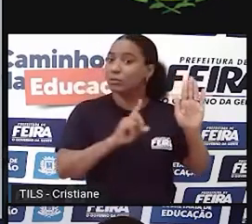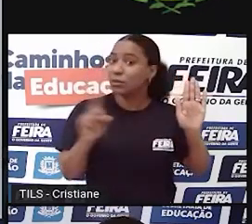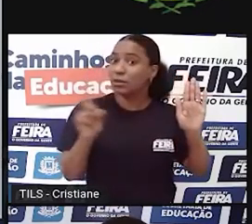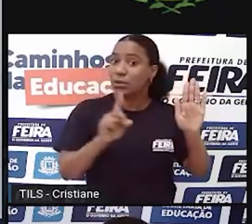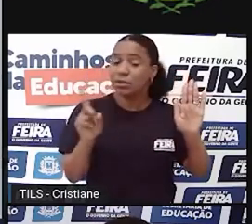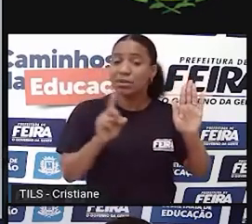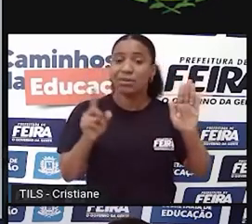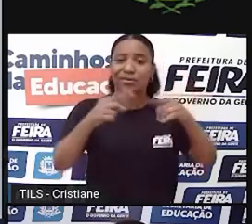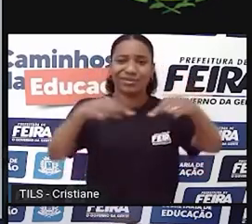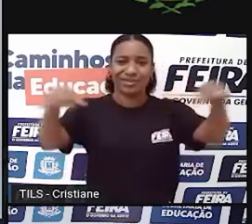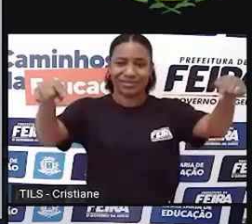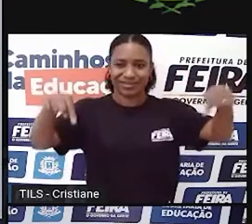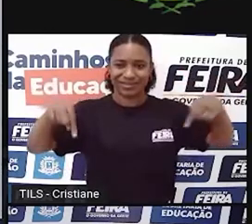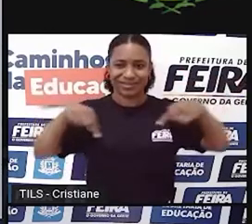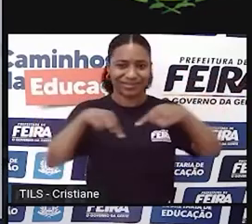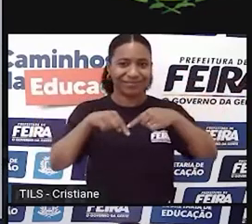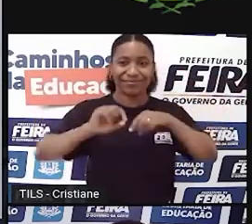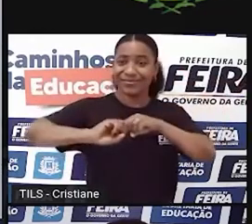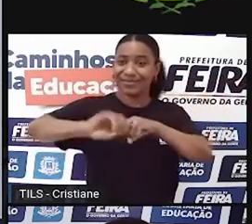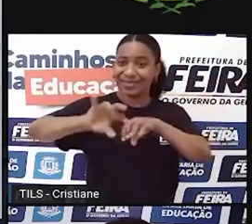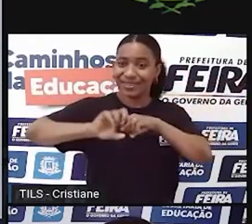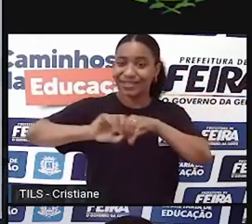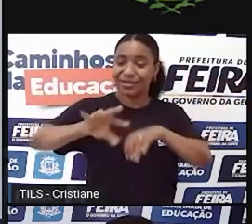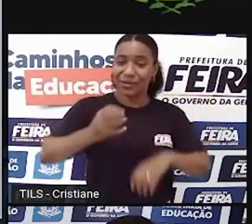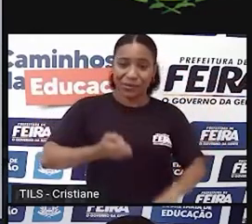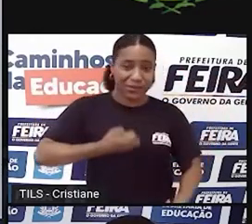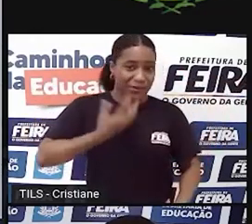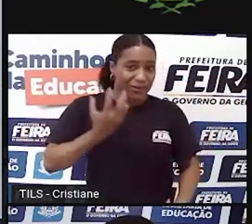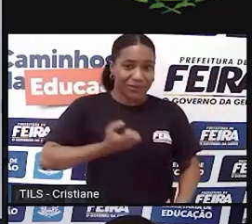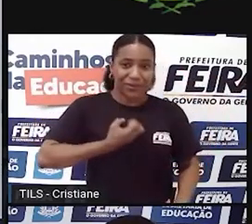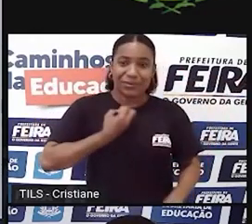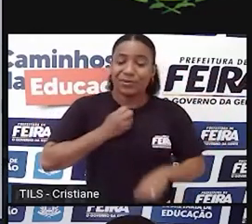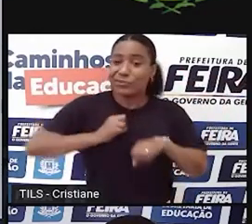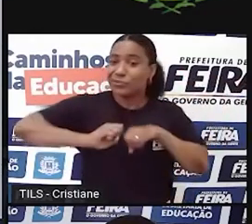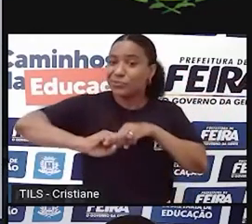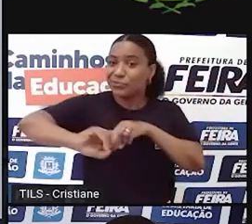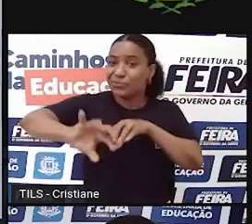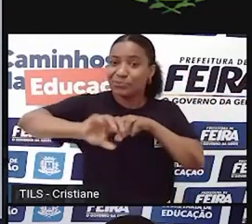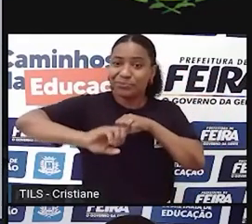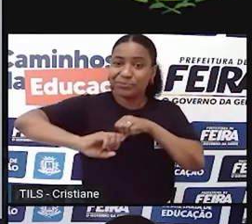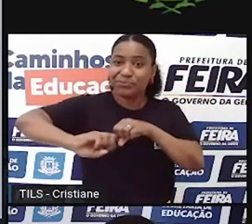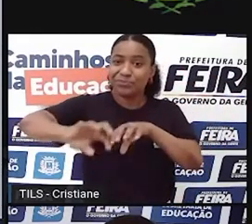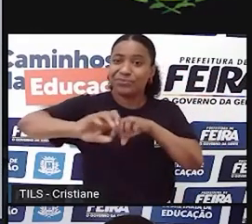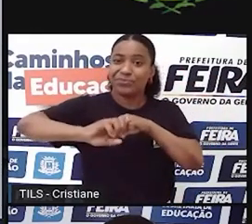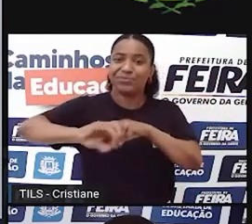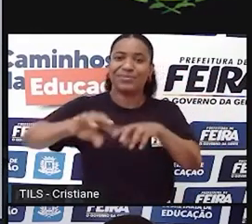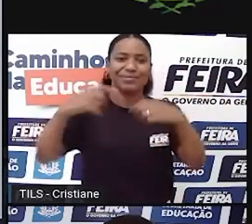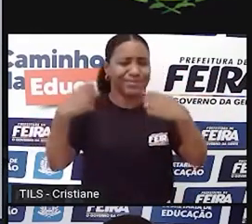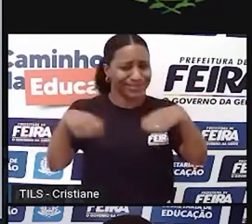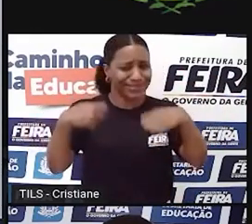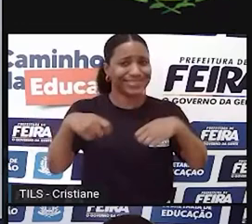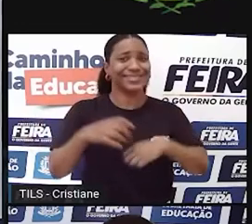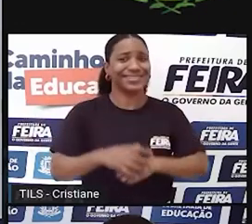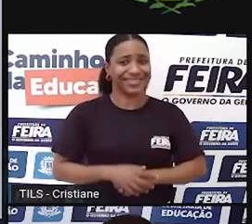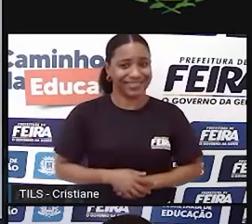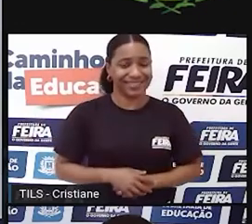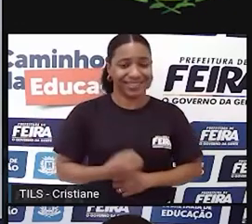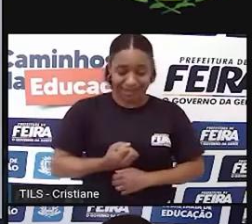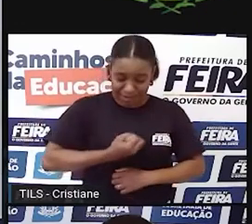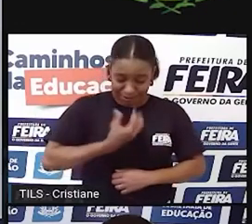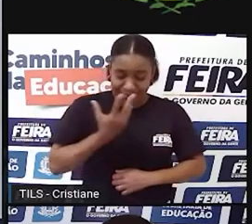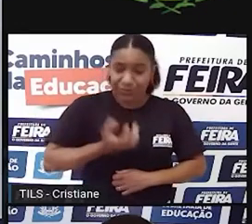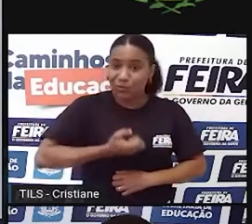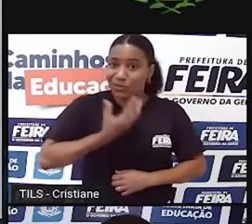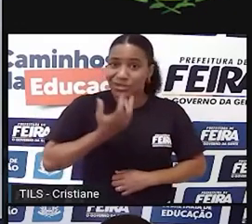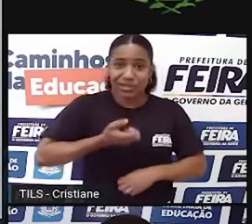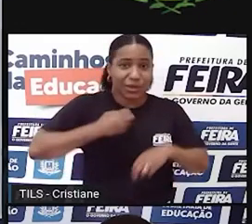pelo contrário. A poesia, eu vejo como um pretexto para tudo. A gente pode se apropriar